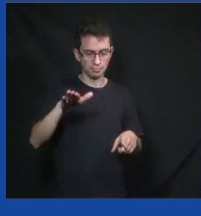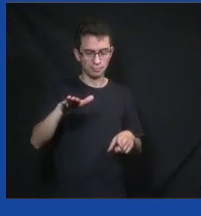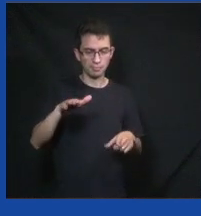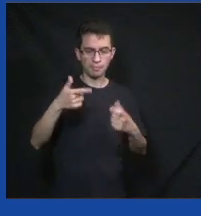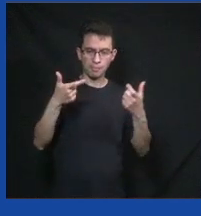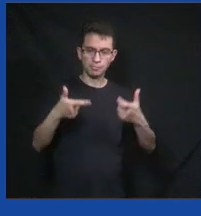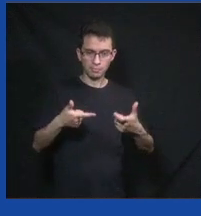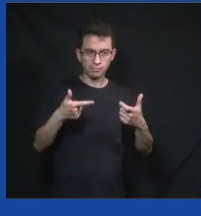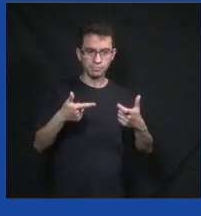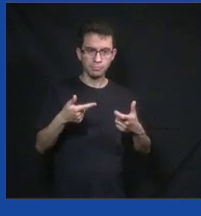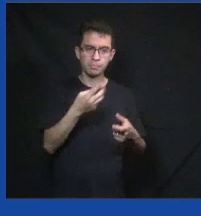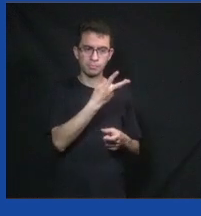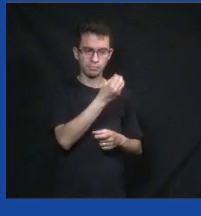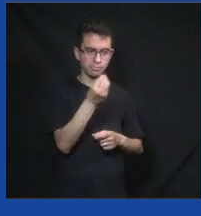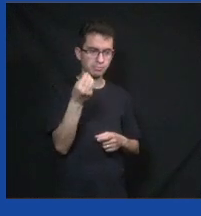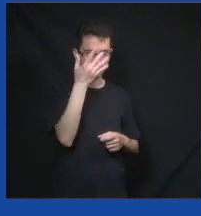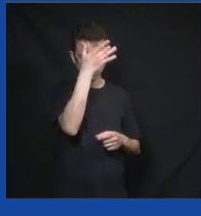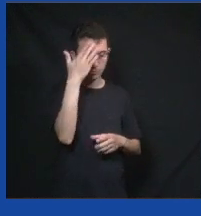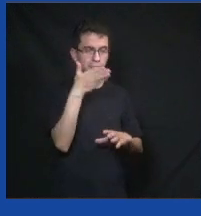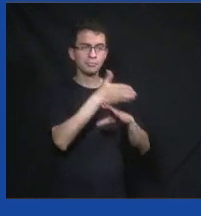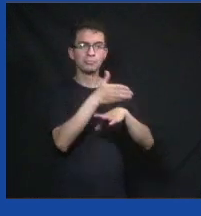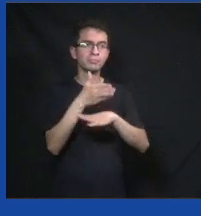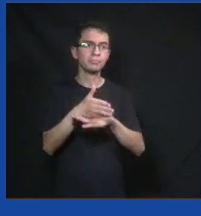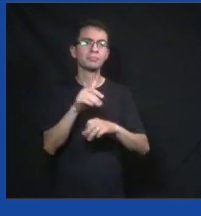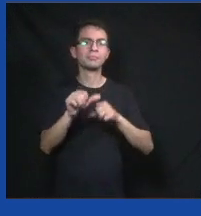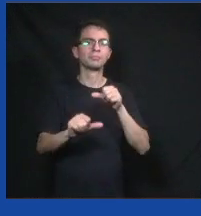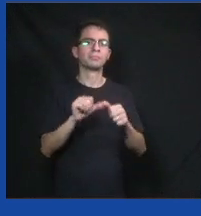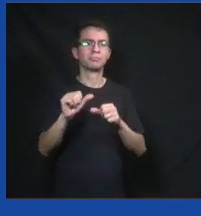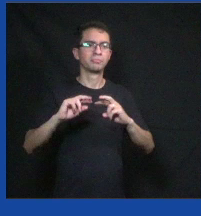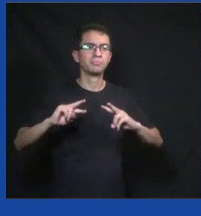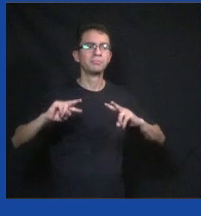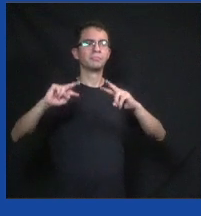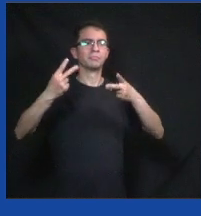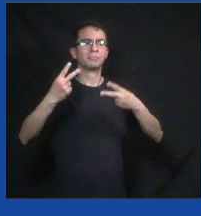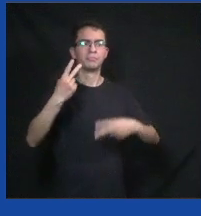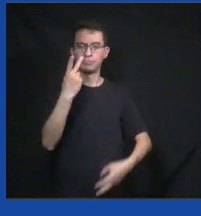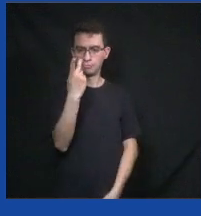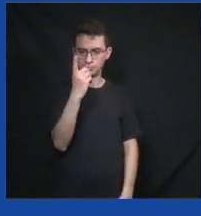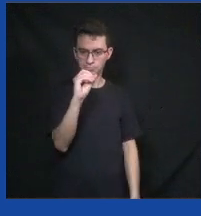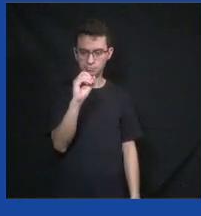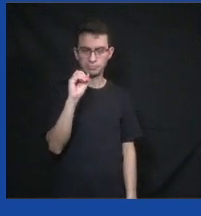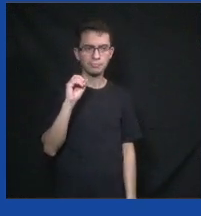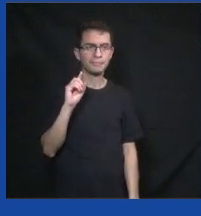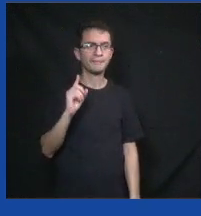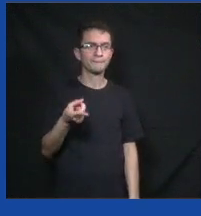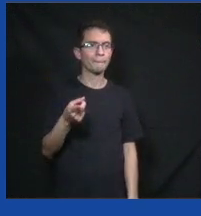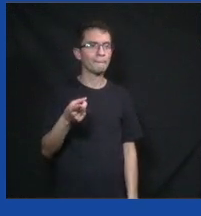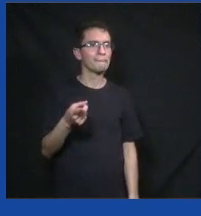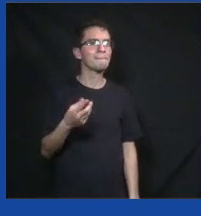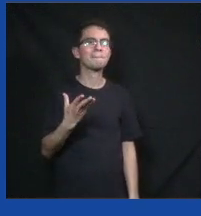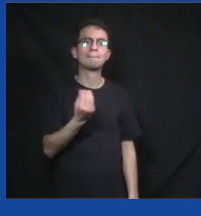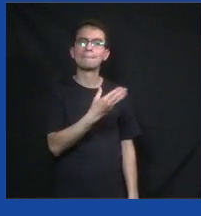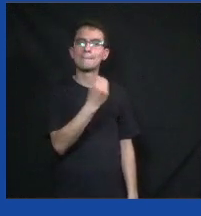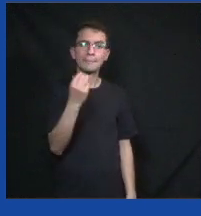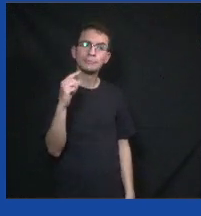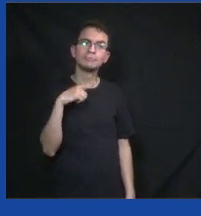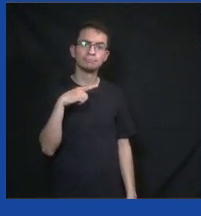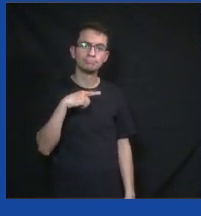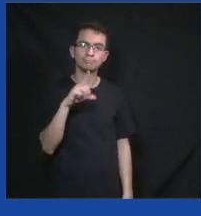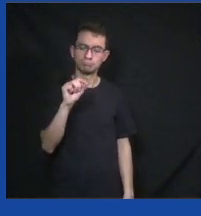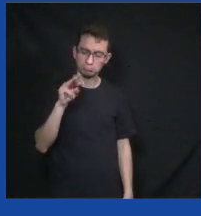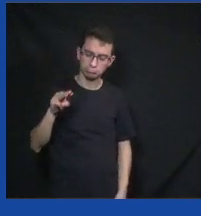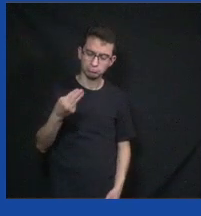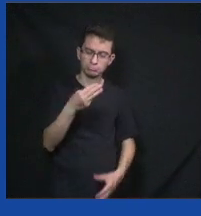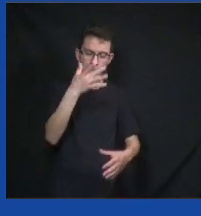participando presencialmente para 10 mil pessoas participando pelo Collab. 10 milhões de reais em 250 projetos que as pessoas iam votando